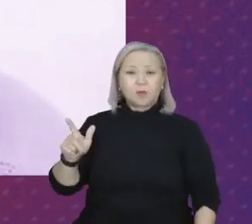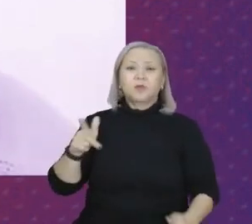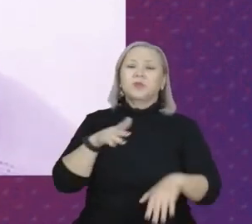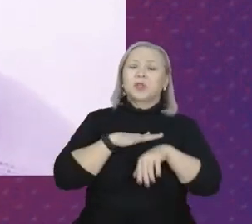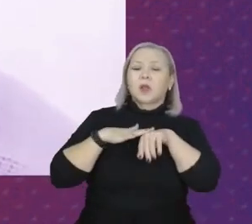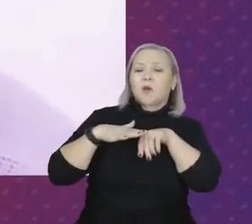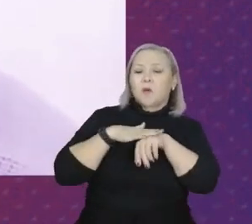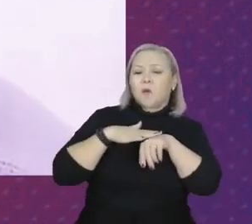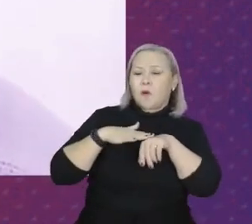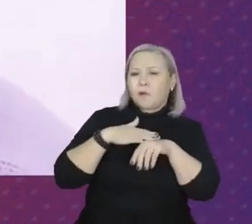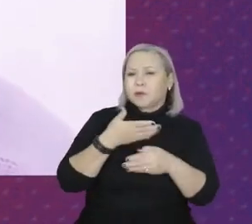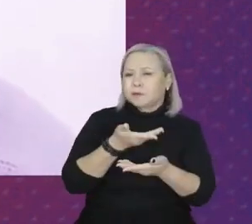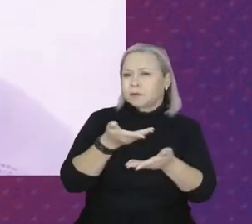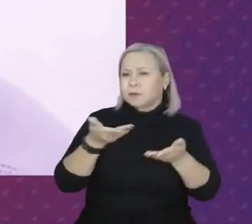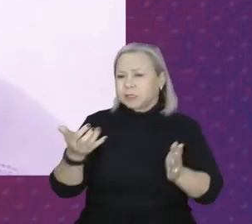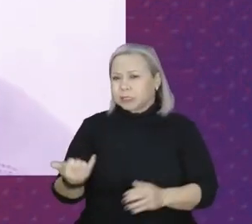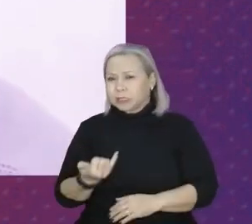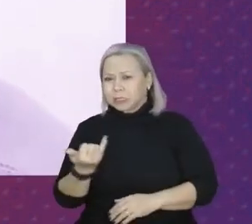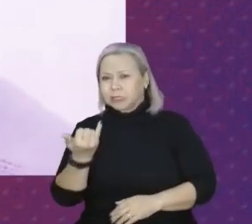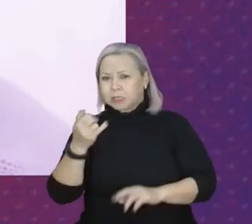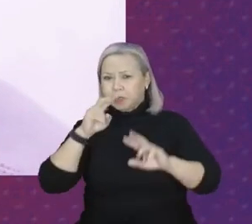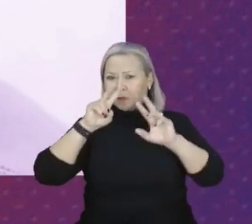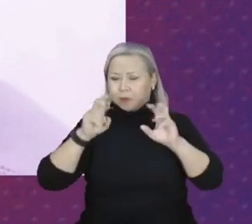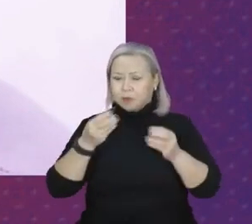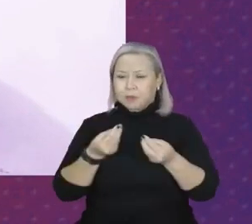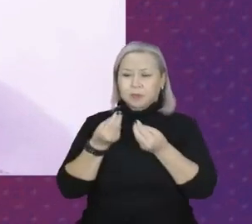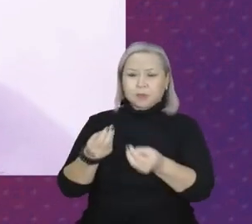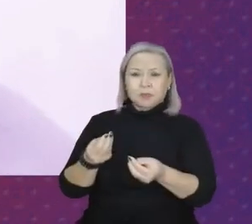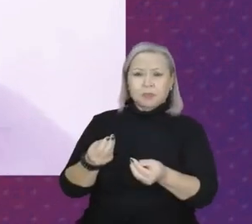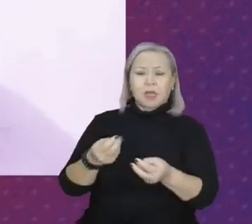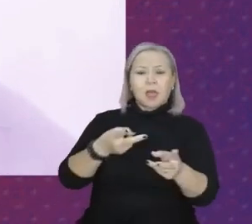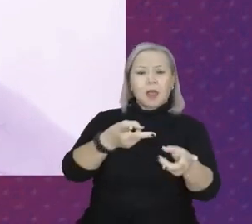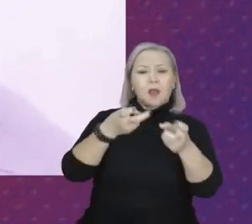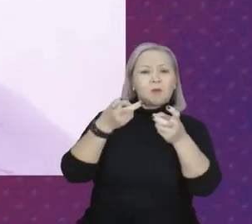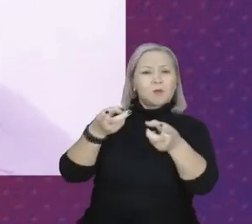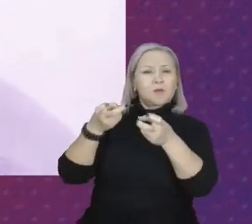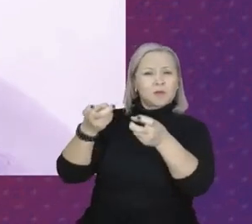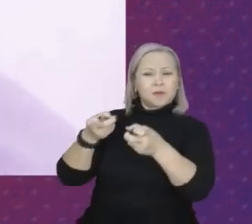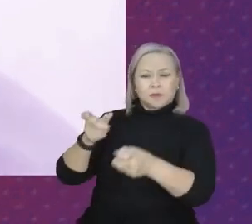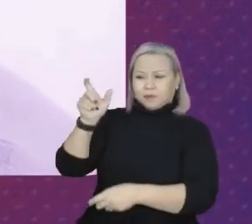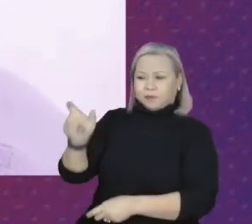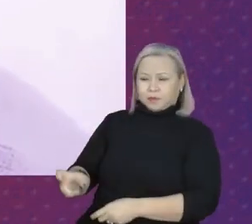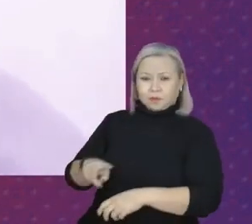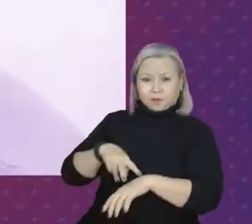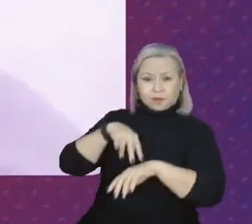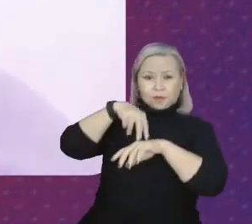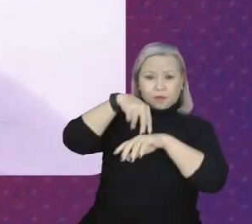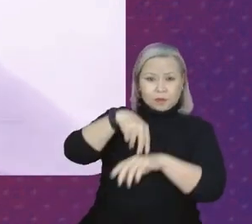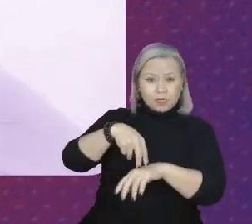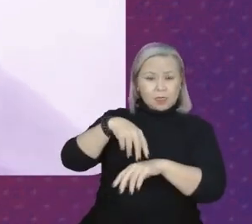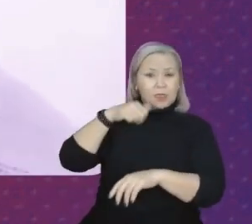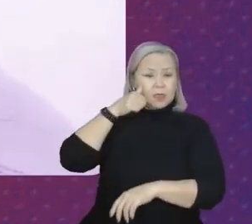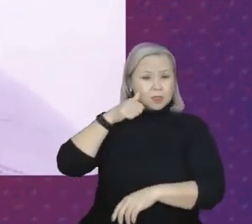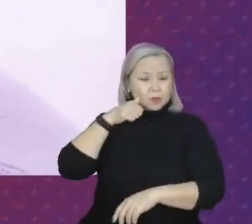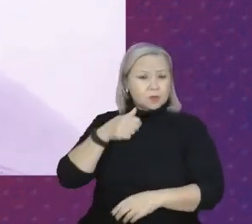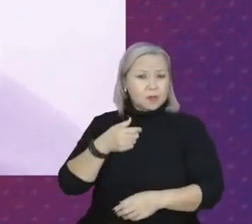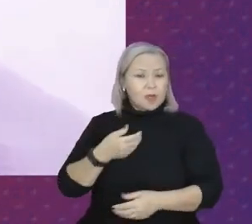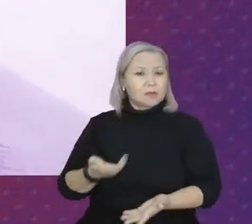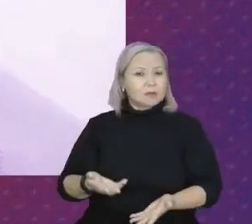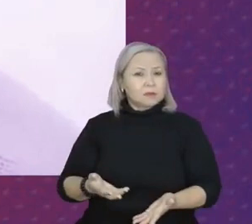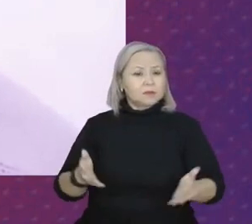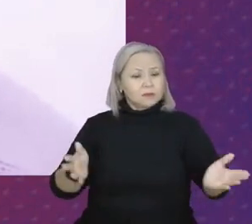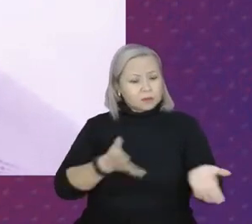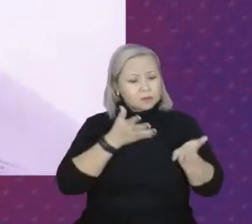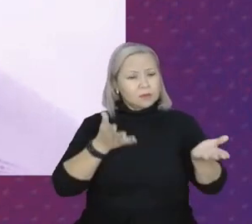vocês, sobre a importância de darmos visibilidade, construirmos mecanismos para que,